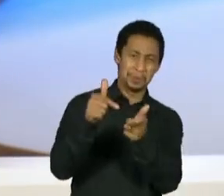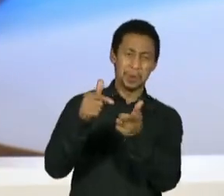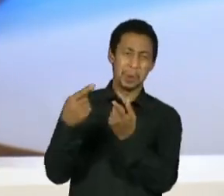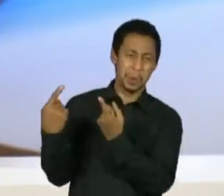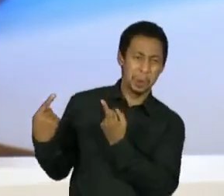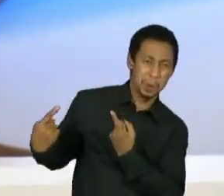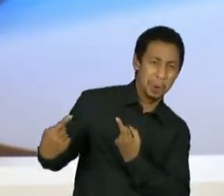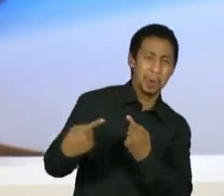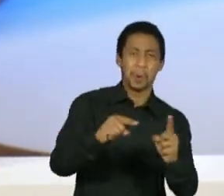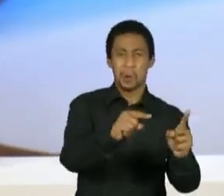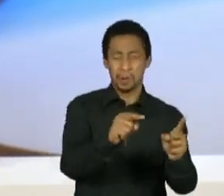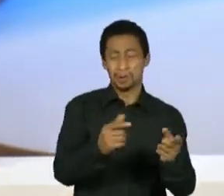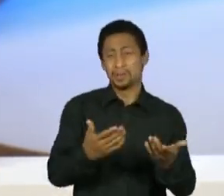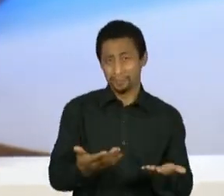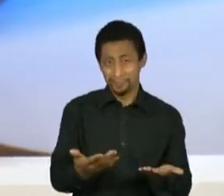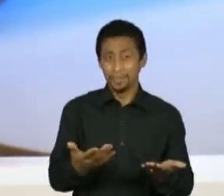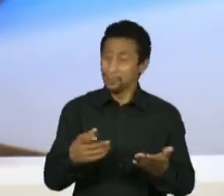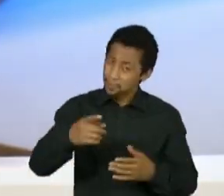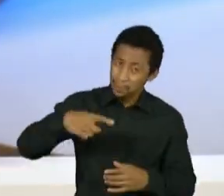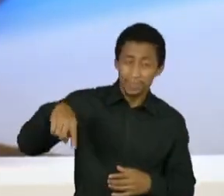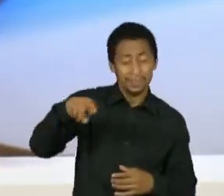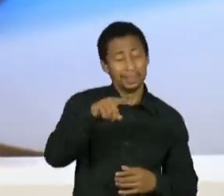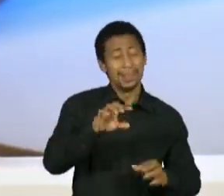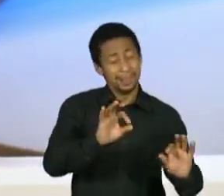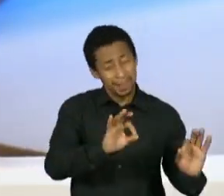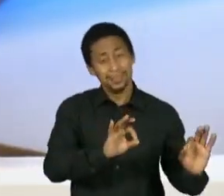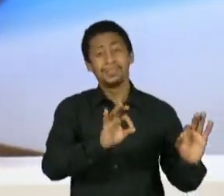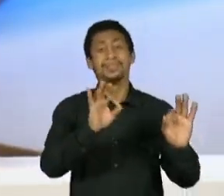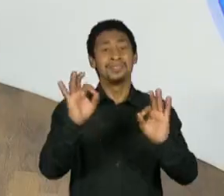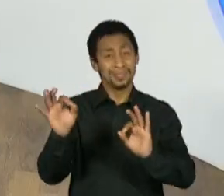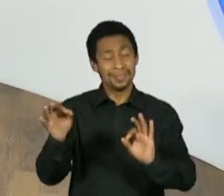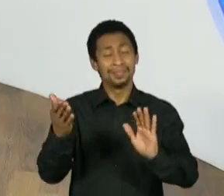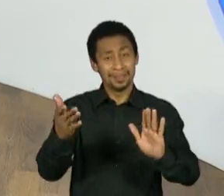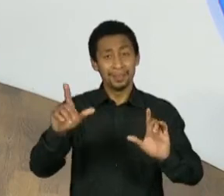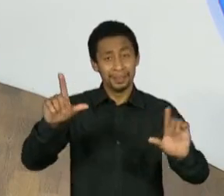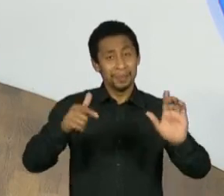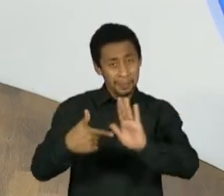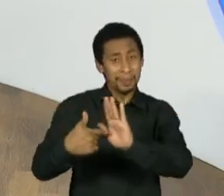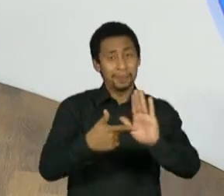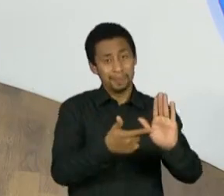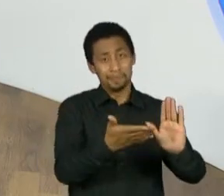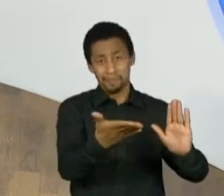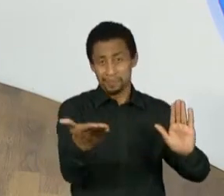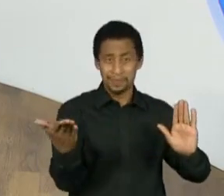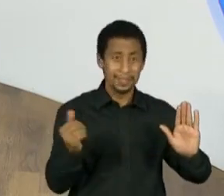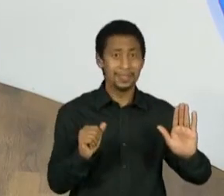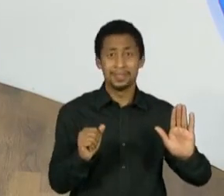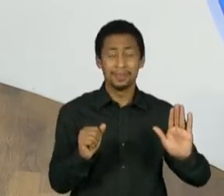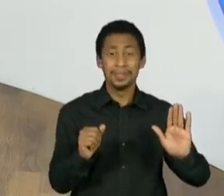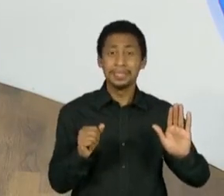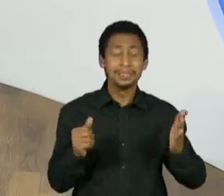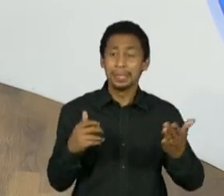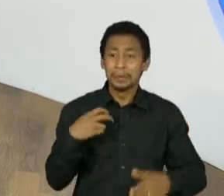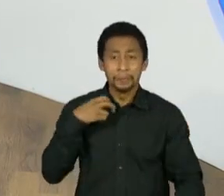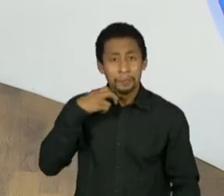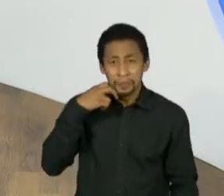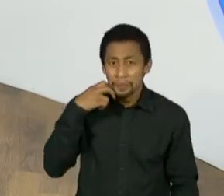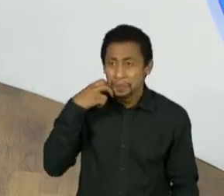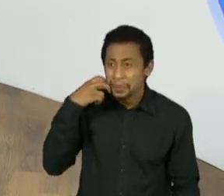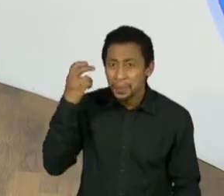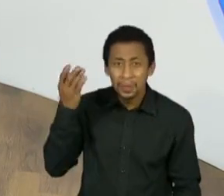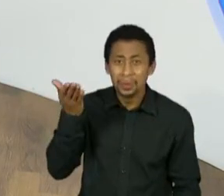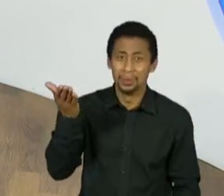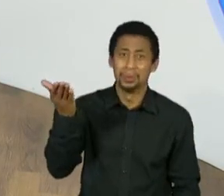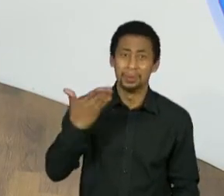muito claro, as pessoas estão acompanhando isso nesse momento. E ainda assim, não existe a mínima vergonha na cara do governo